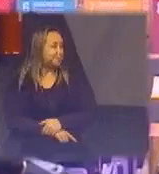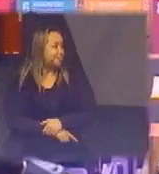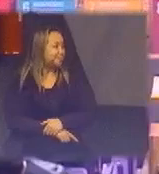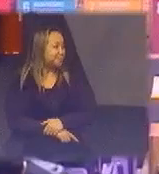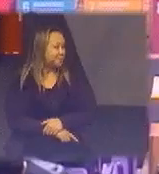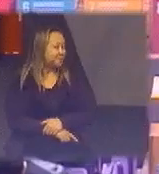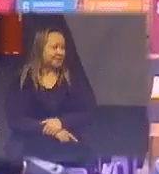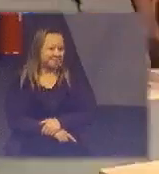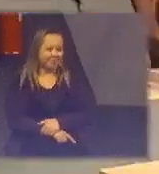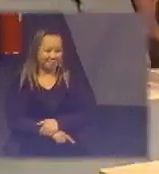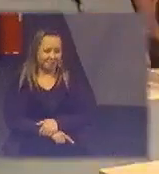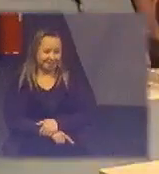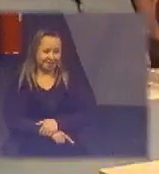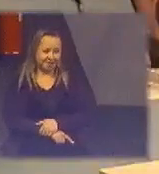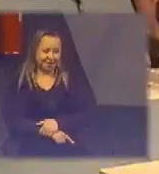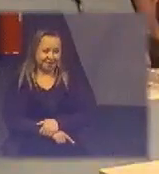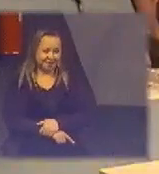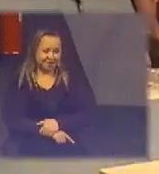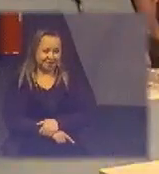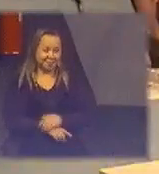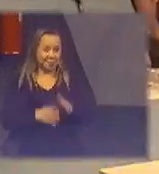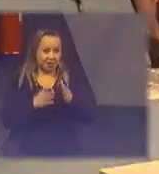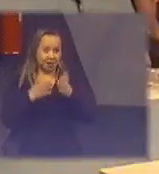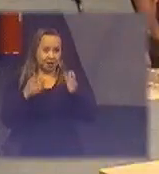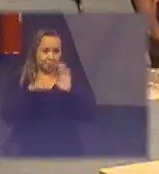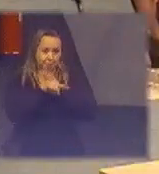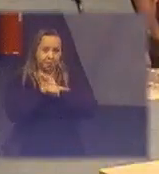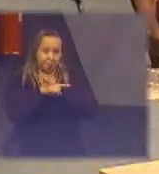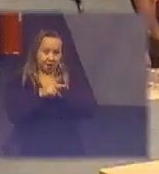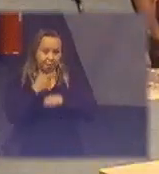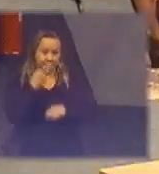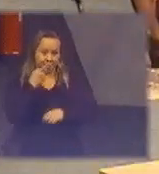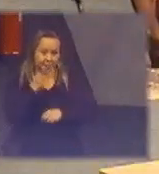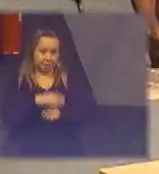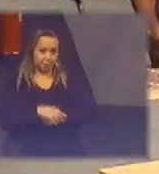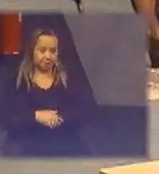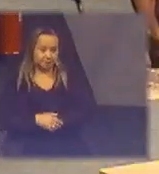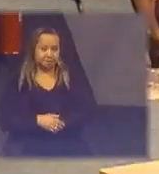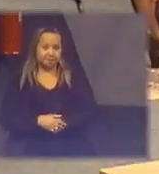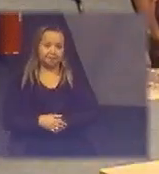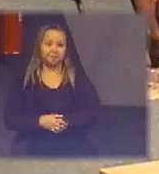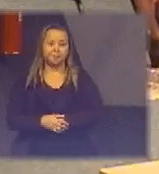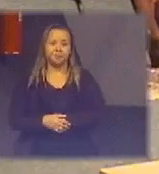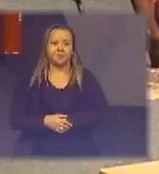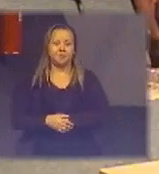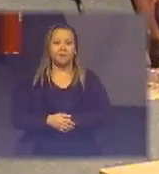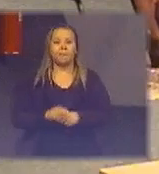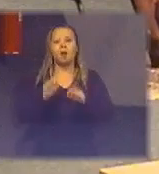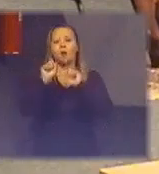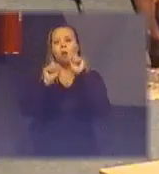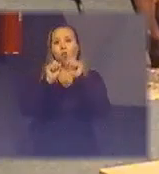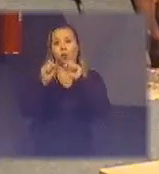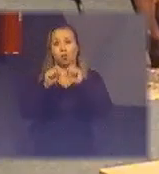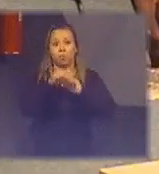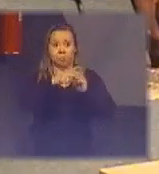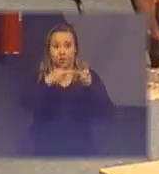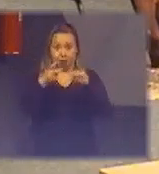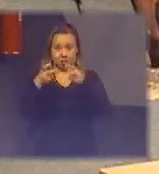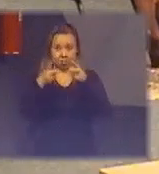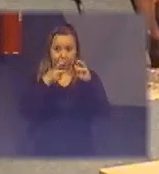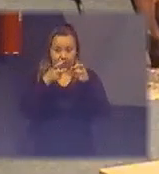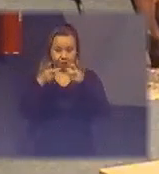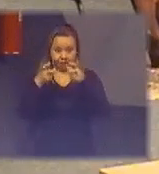não calma não pode comentar também sim o que que você vê olha essa foi